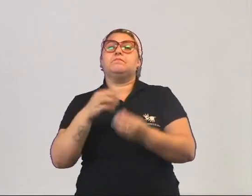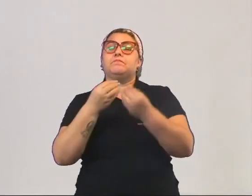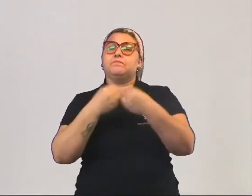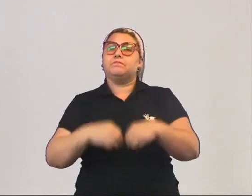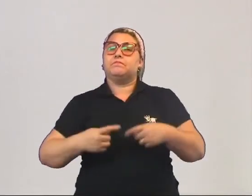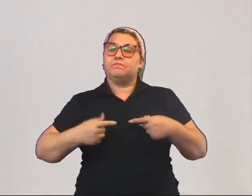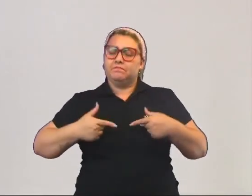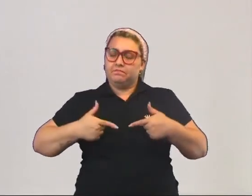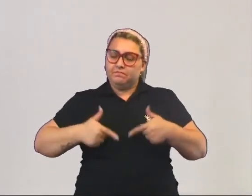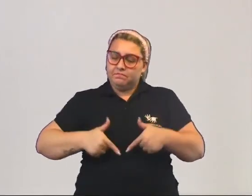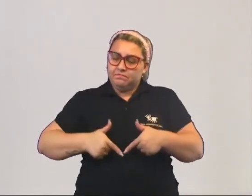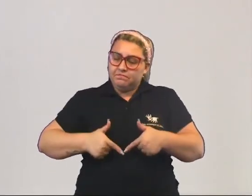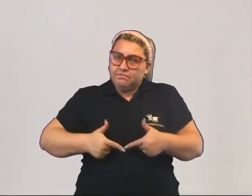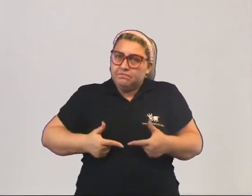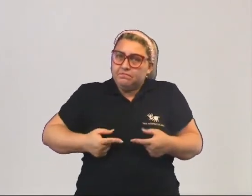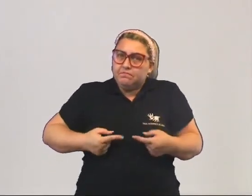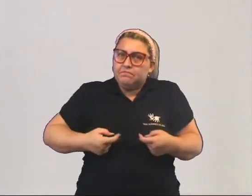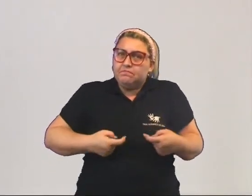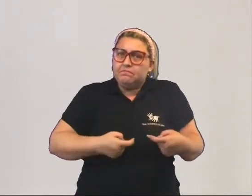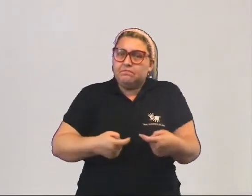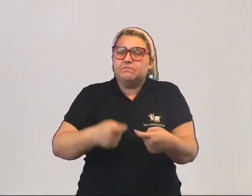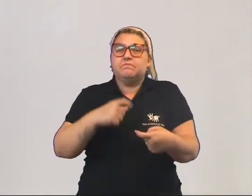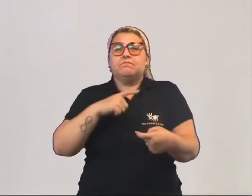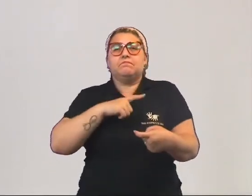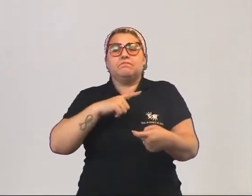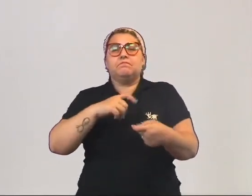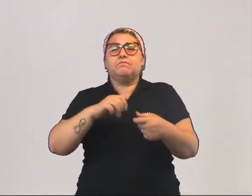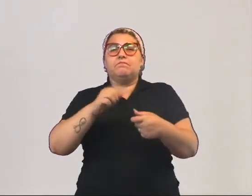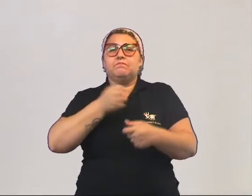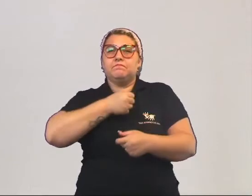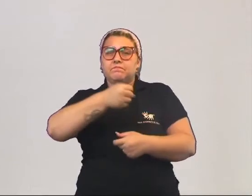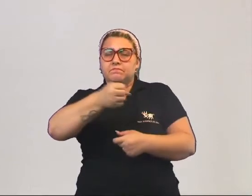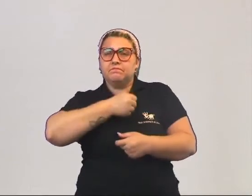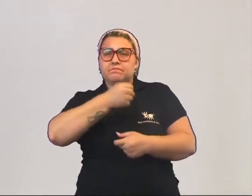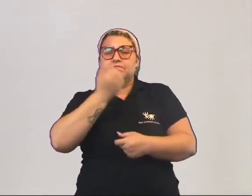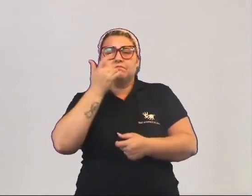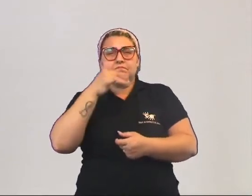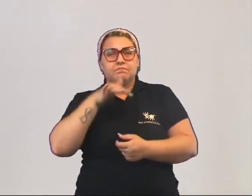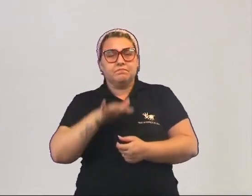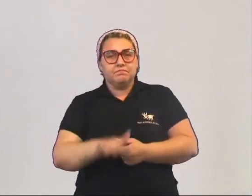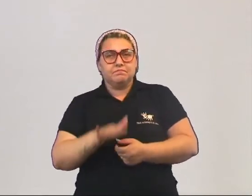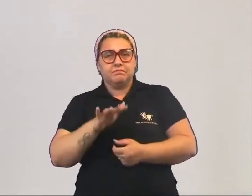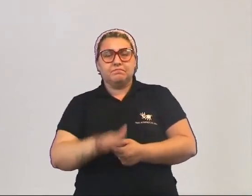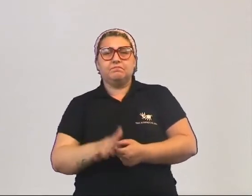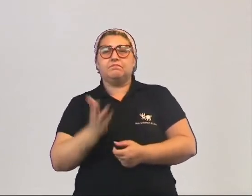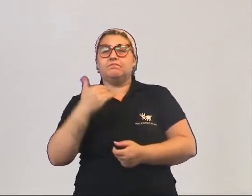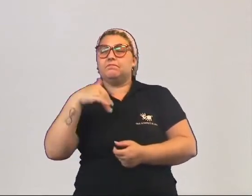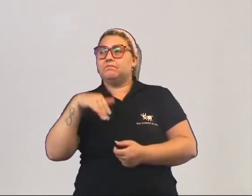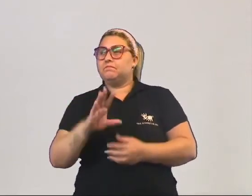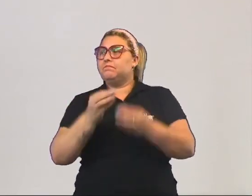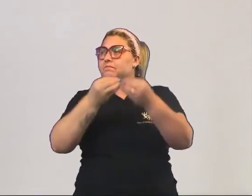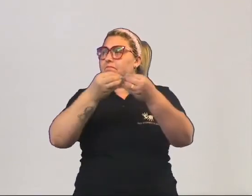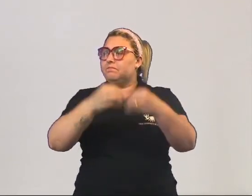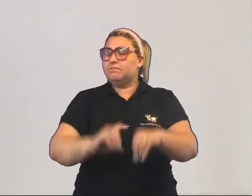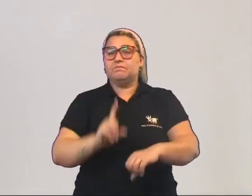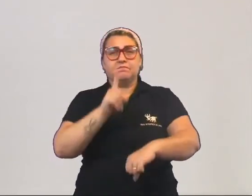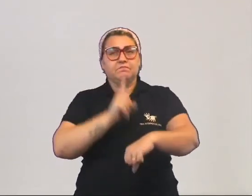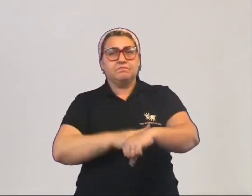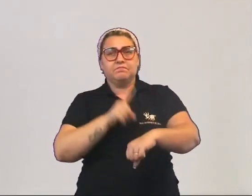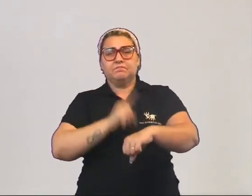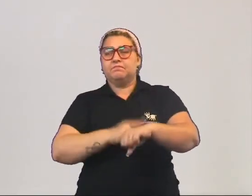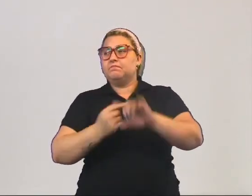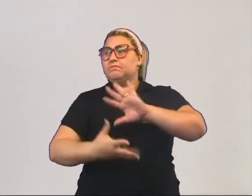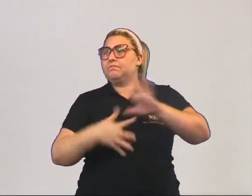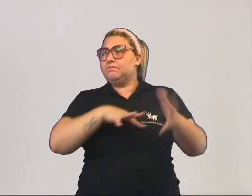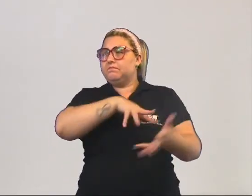pela guerra. Há pouco tempo houve uma reportagem sobre as crianças como as mais afetadas no período da